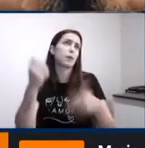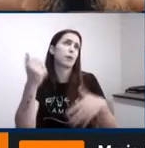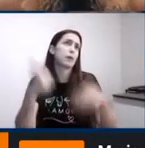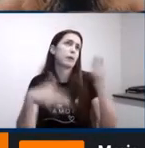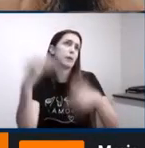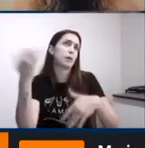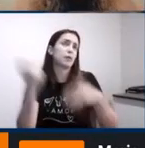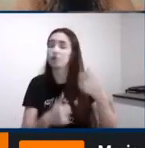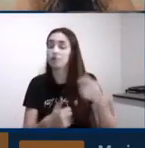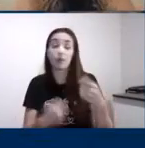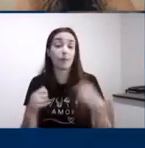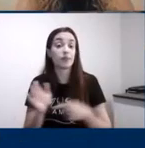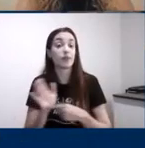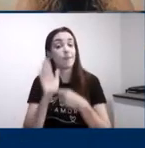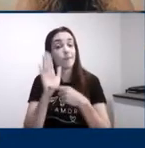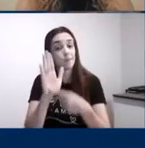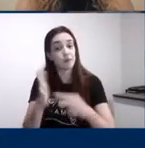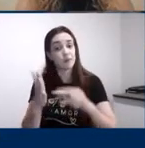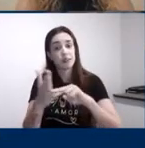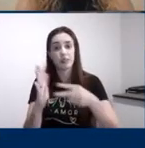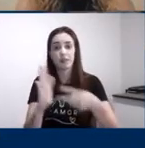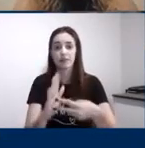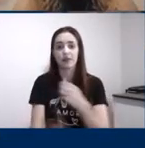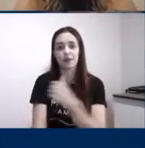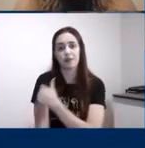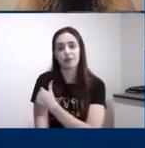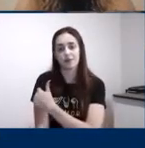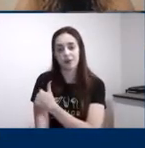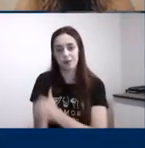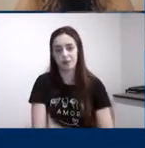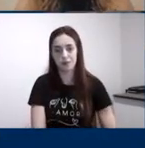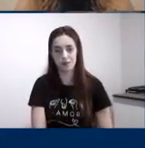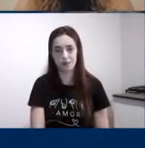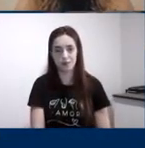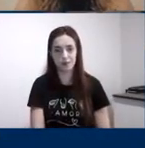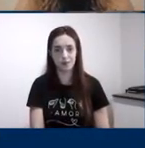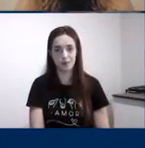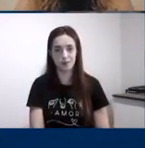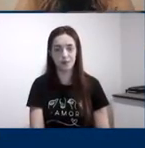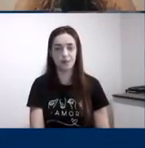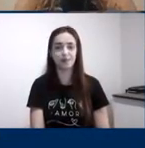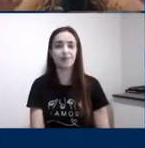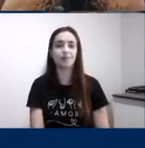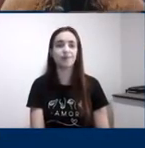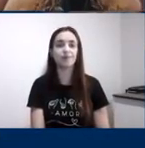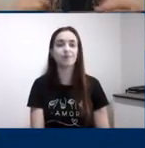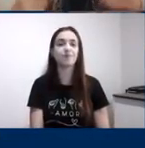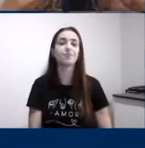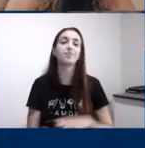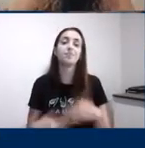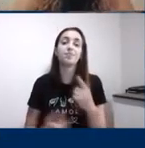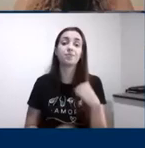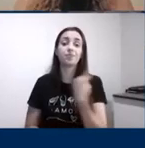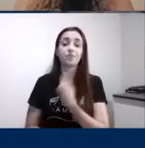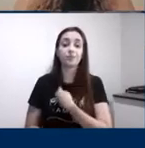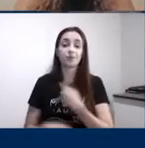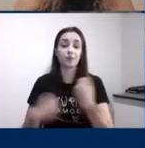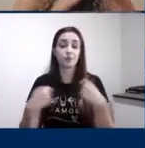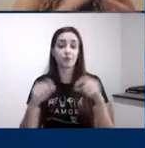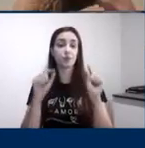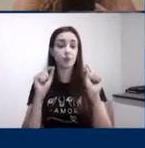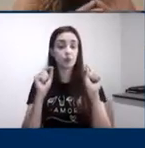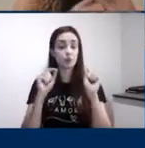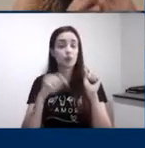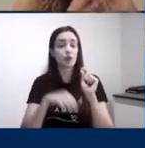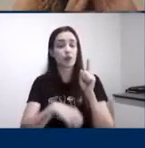ativação sensorial do que ele está recebendo para ambiente a gente precisa de tempo para